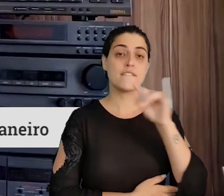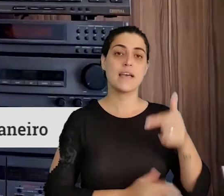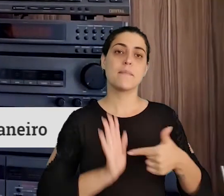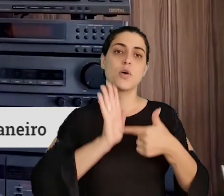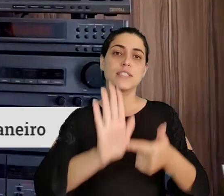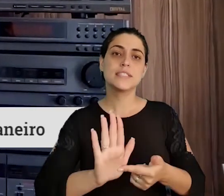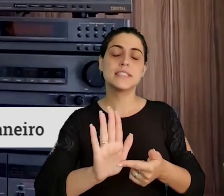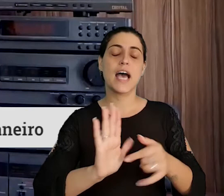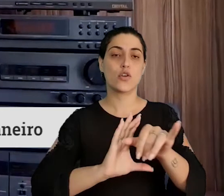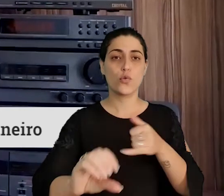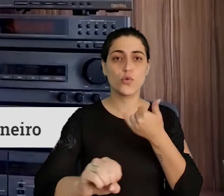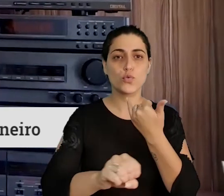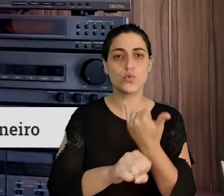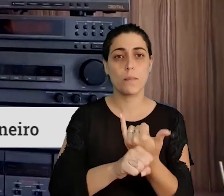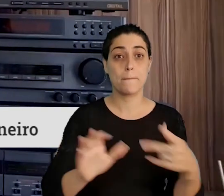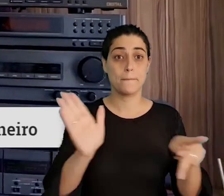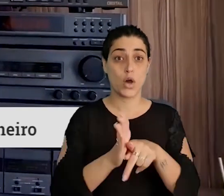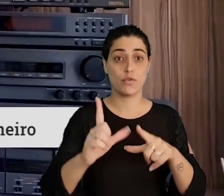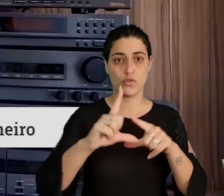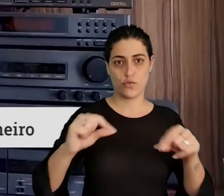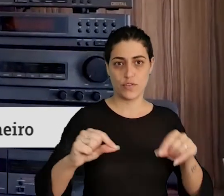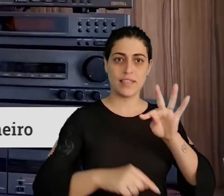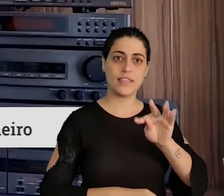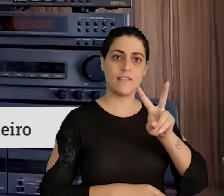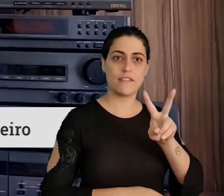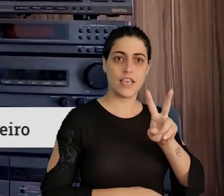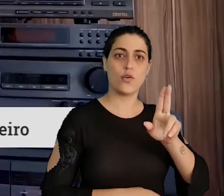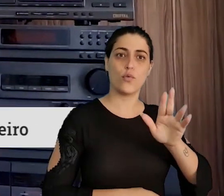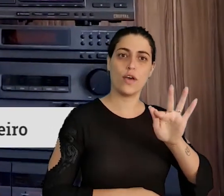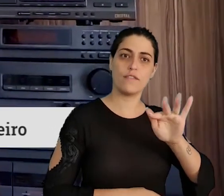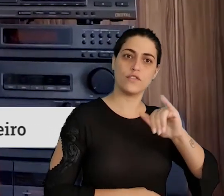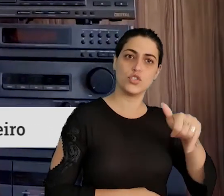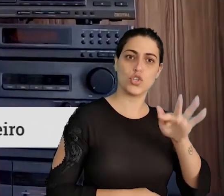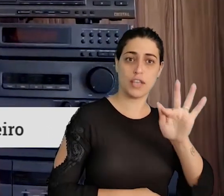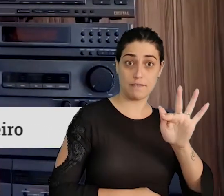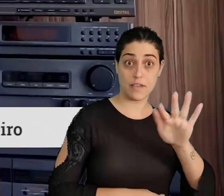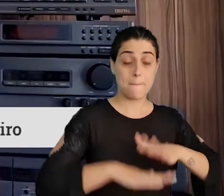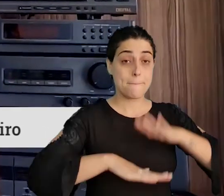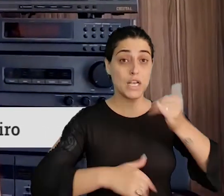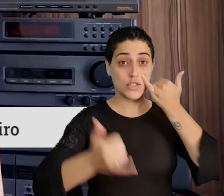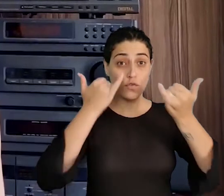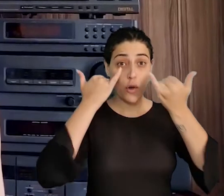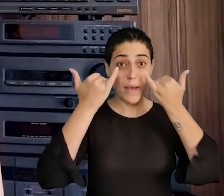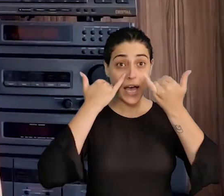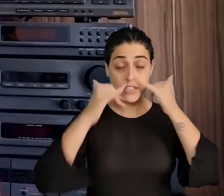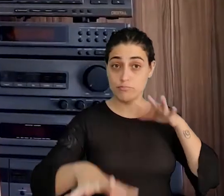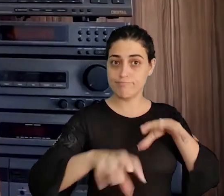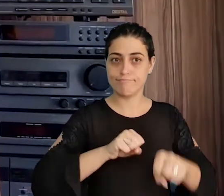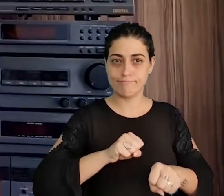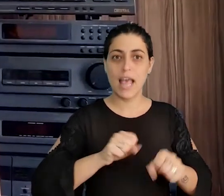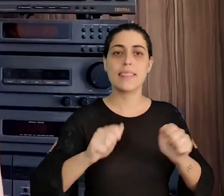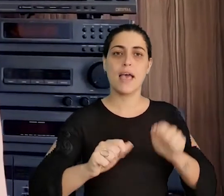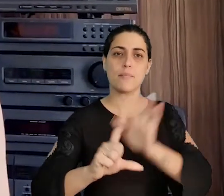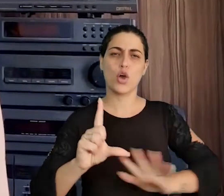e serão transmitidas ao vivo no canal da UFJF no YouTube, TV UFJF. Para mais informações sobre a